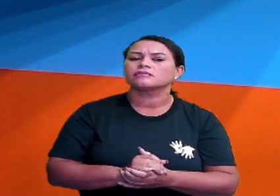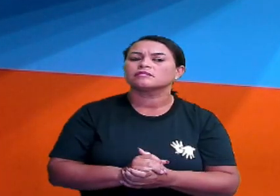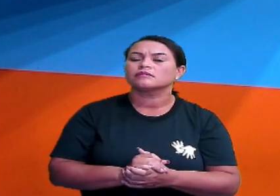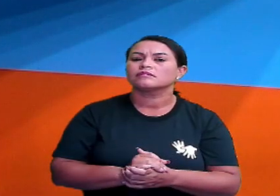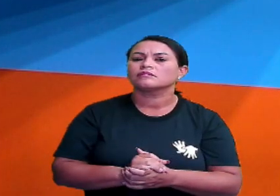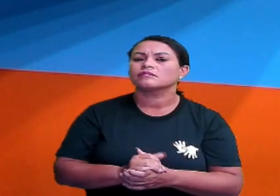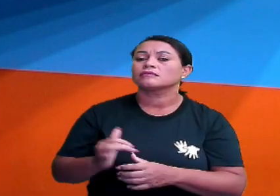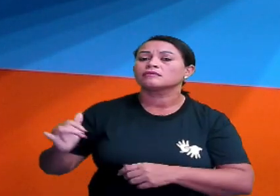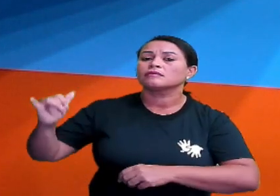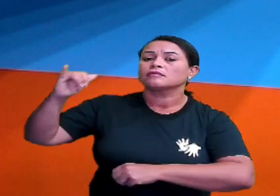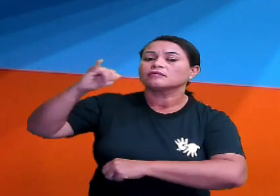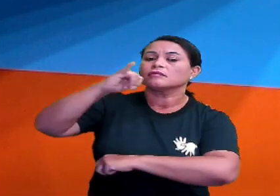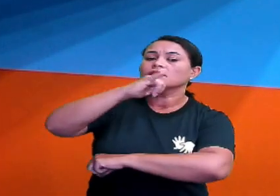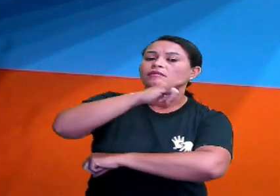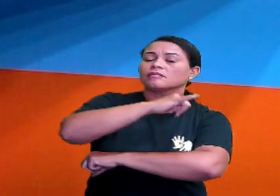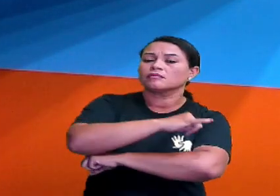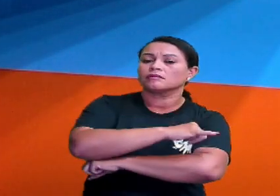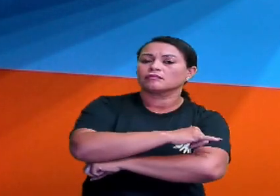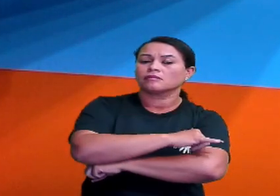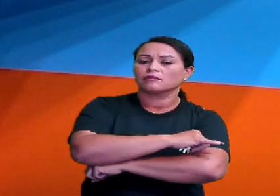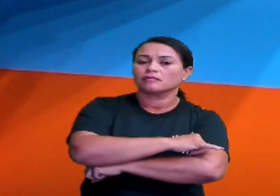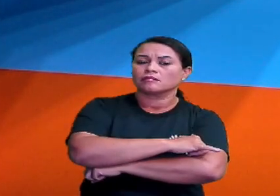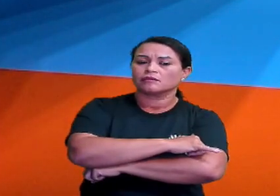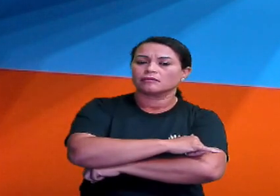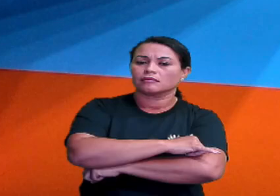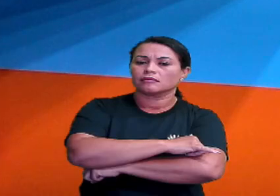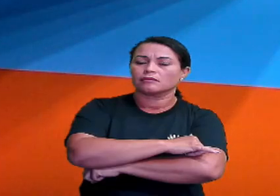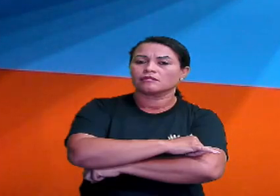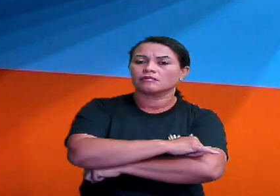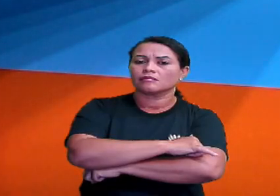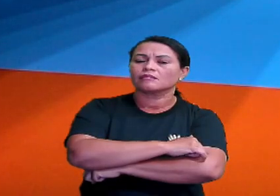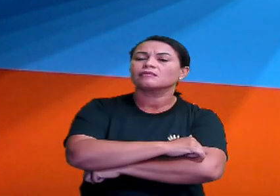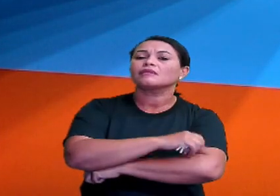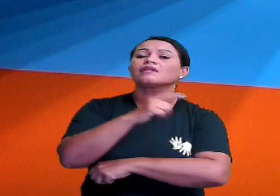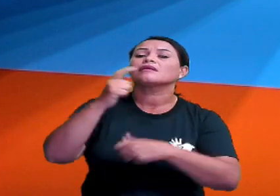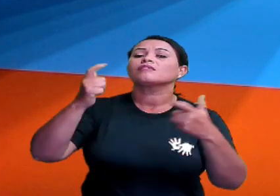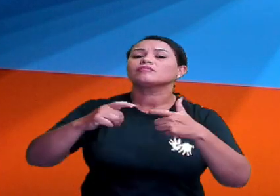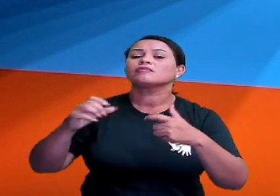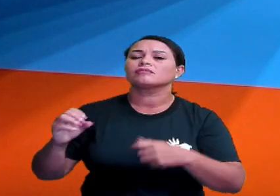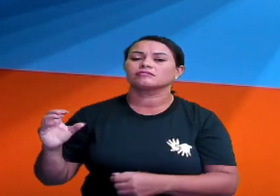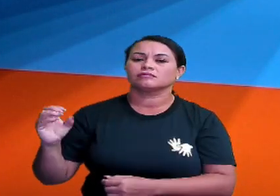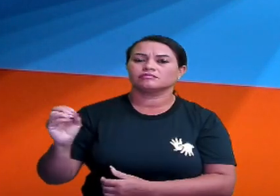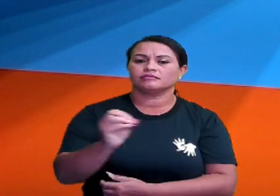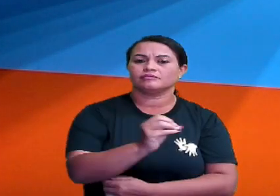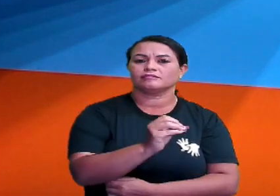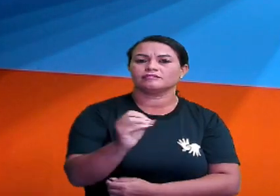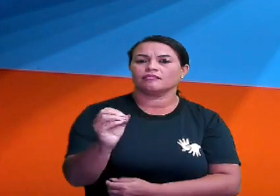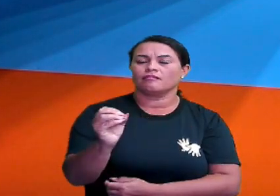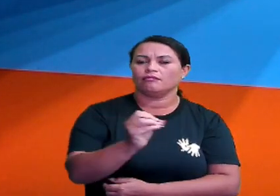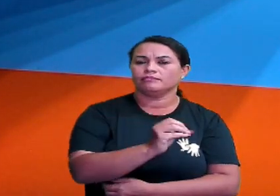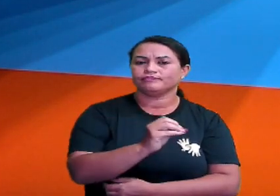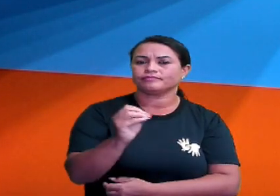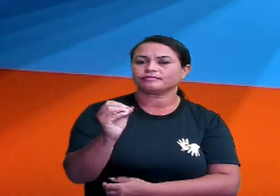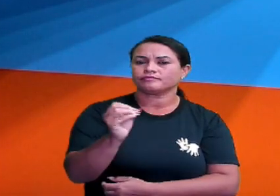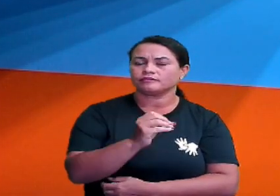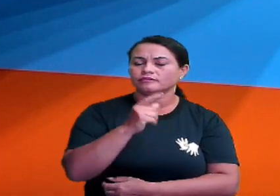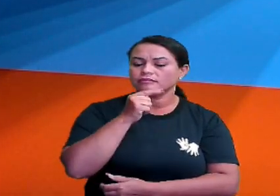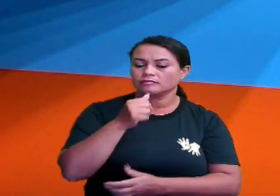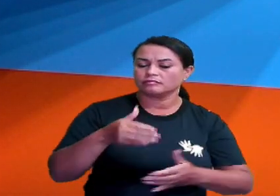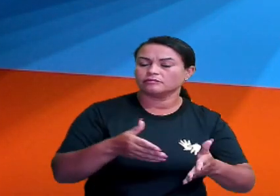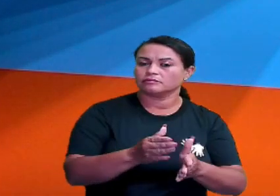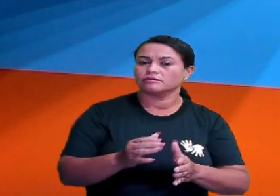O aeroporto, o rio. Se está desse lado, ó, é o oeste. Então, o rio